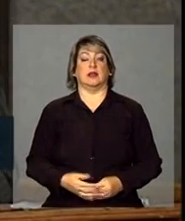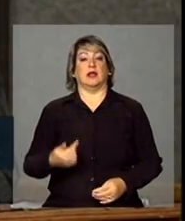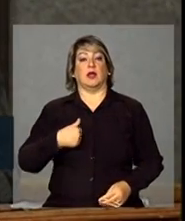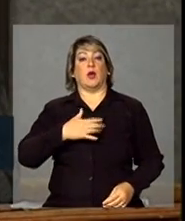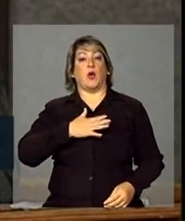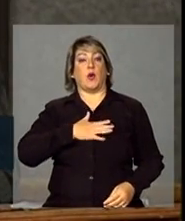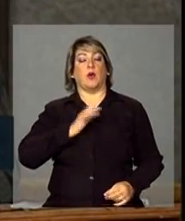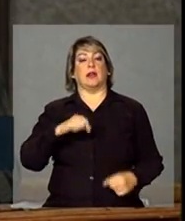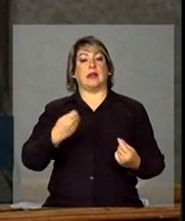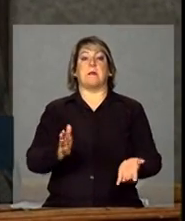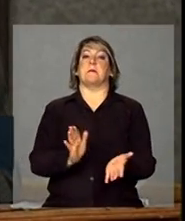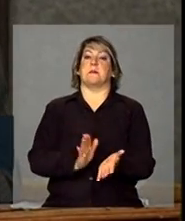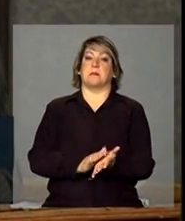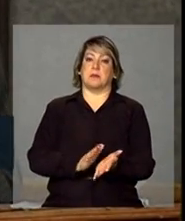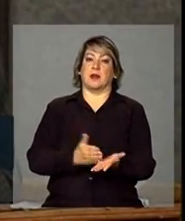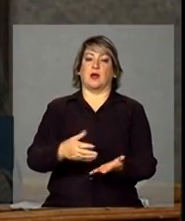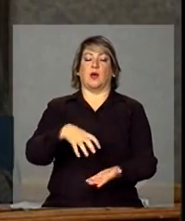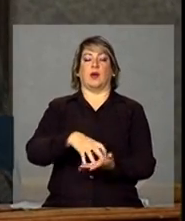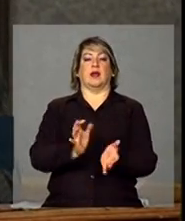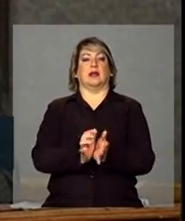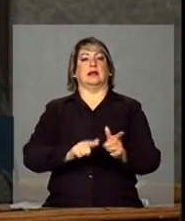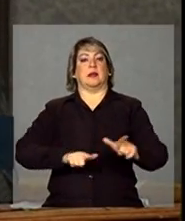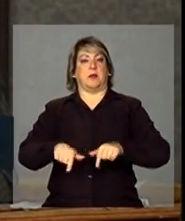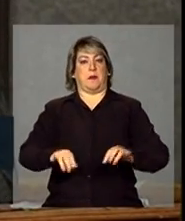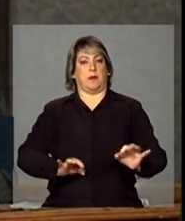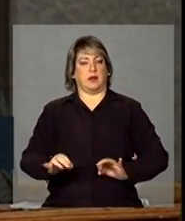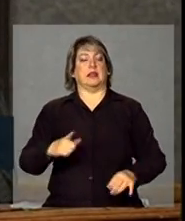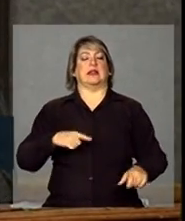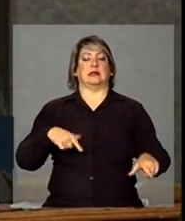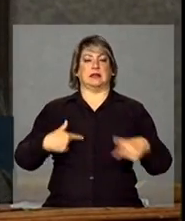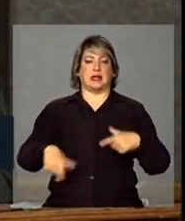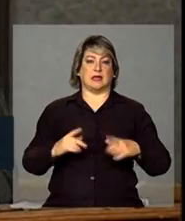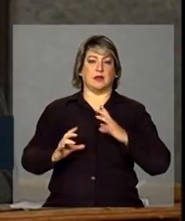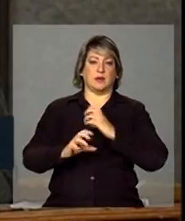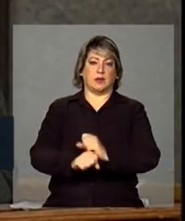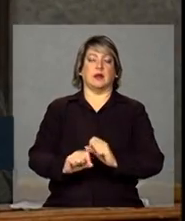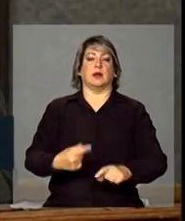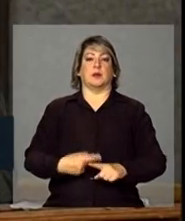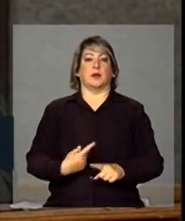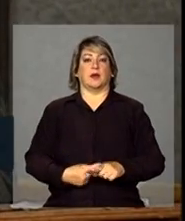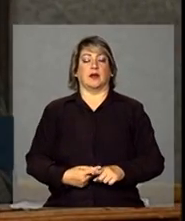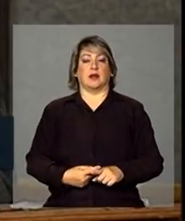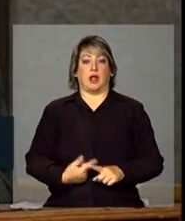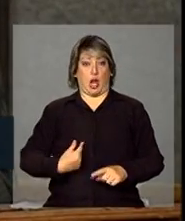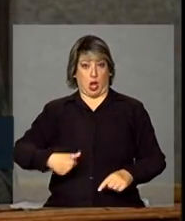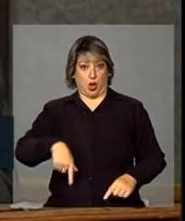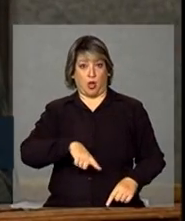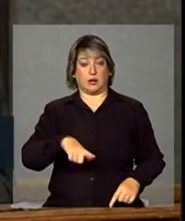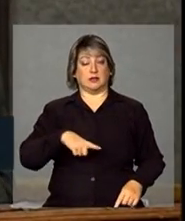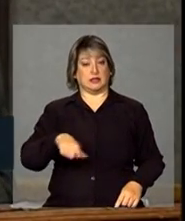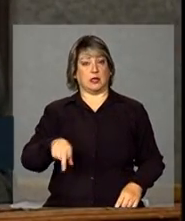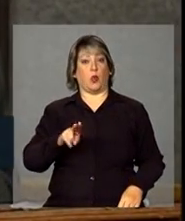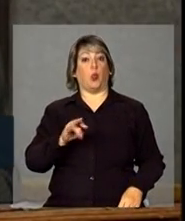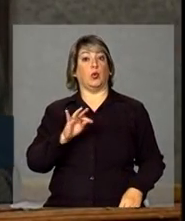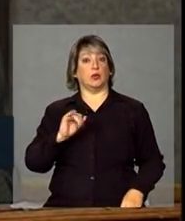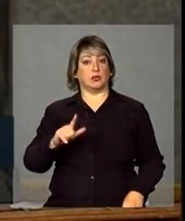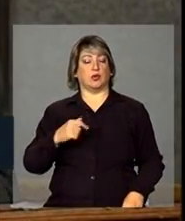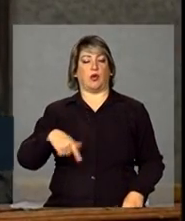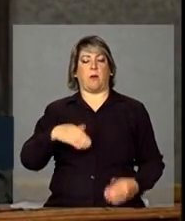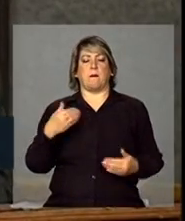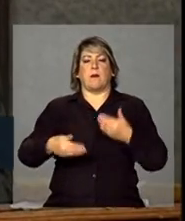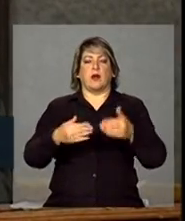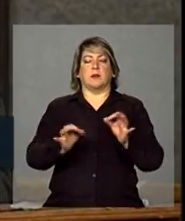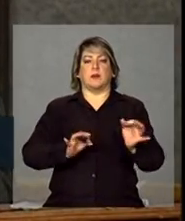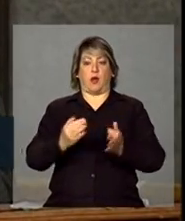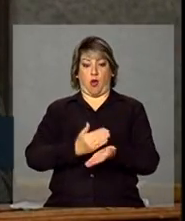de parabenizar a equipe que trabalhou no projeto, que tem trabalhado, dizer que, para nós, isso vai ser útil no nosso processo de planejamento